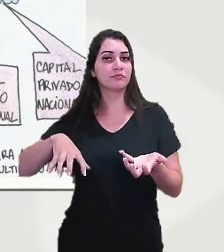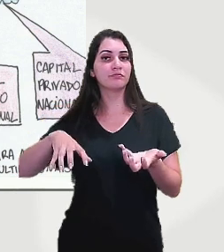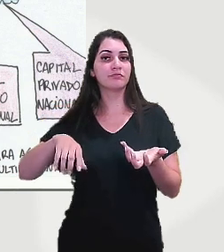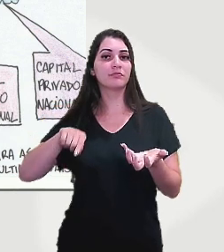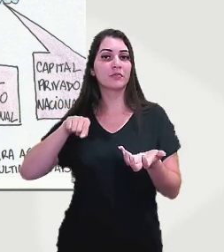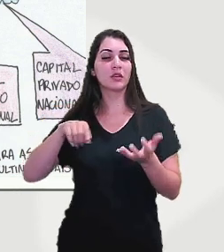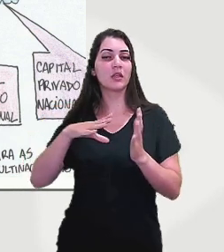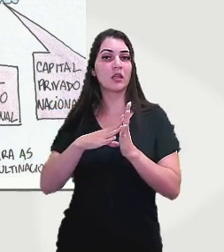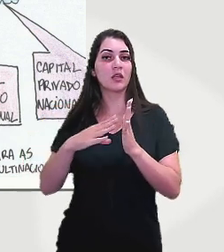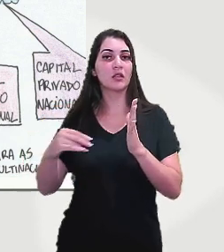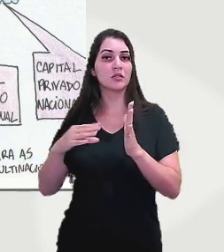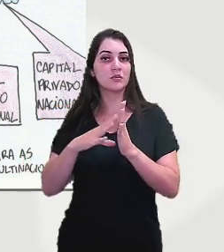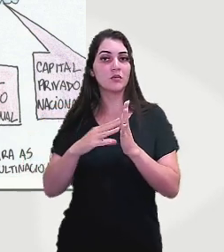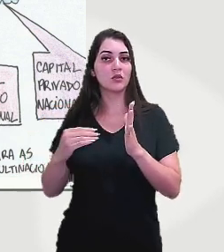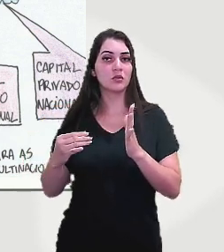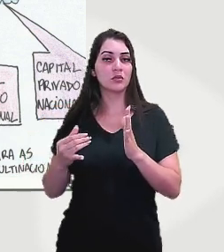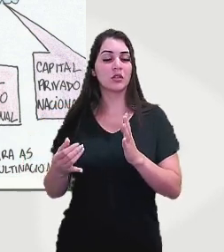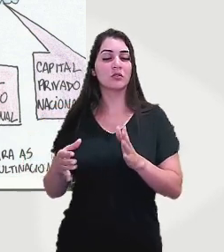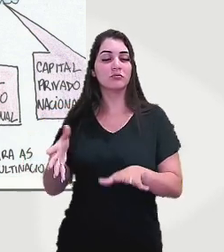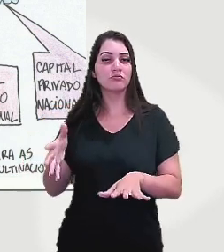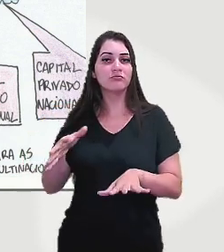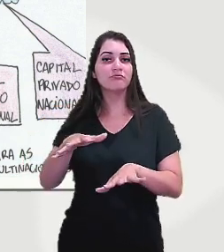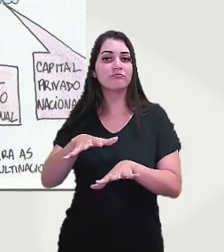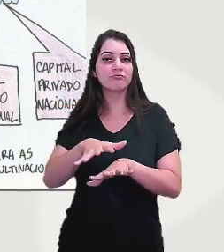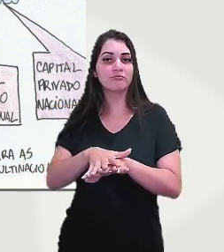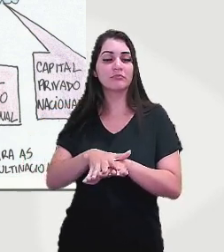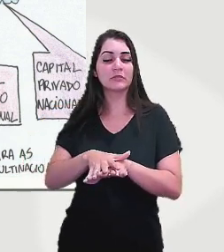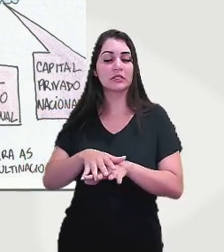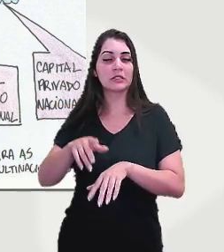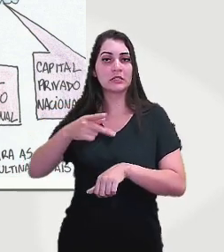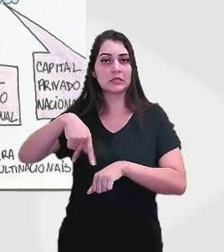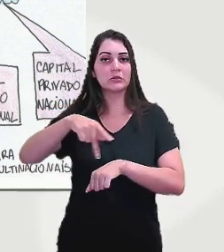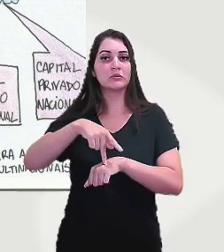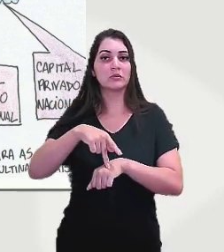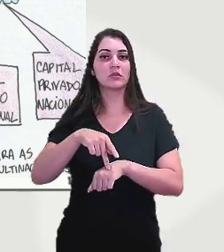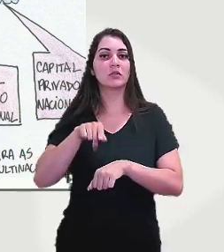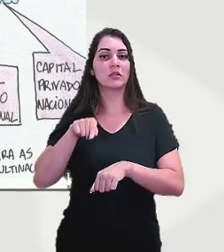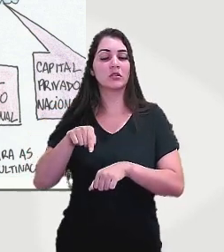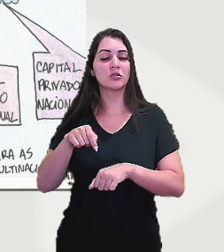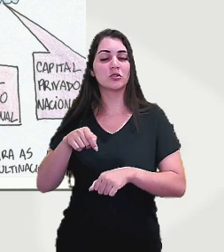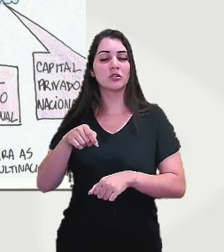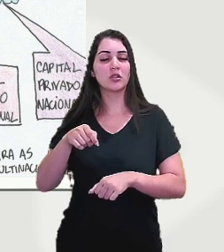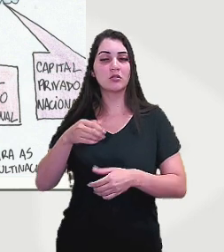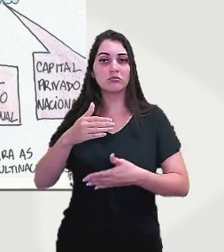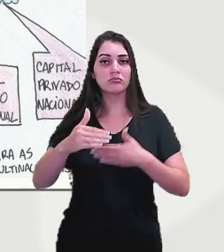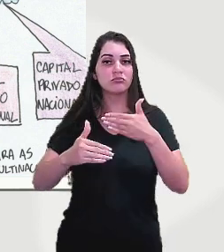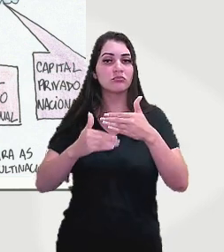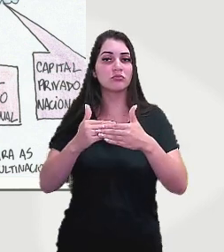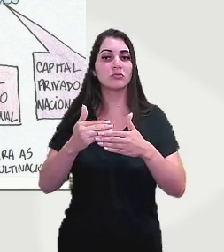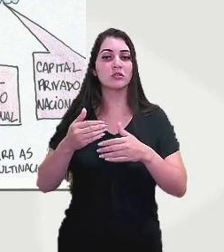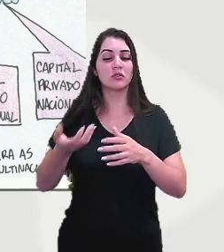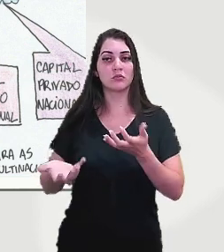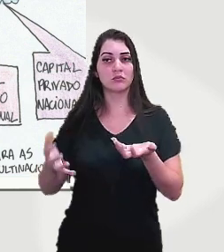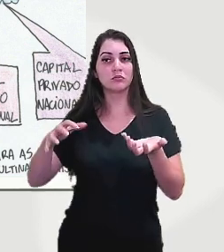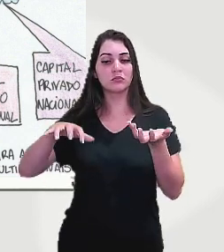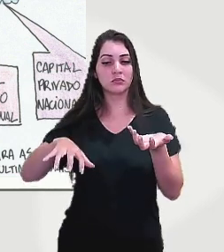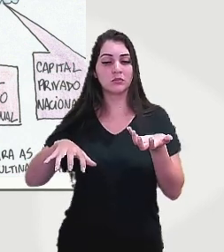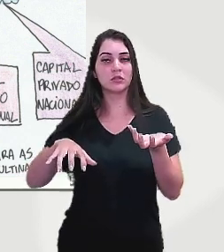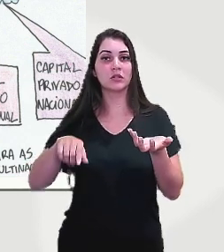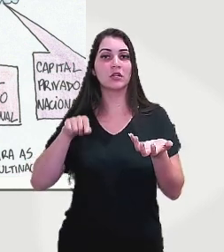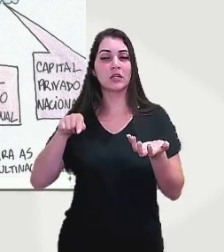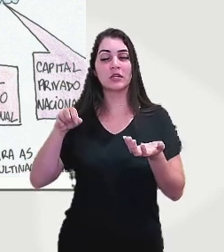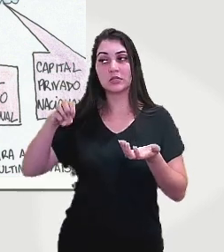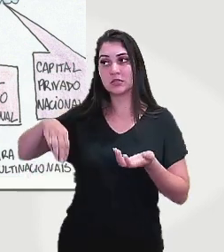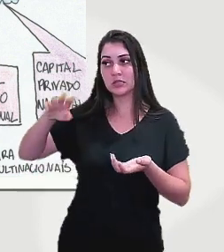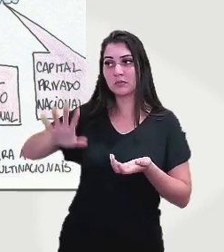esse modelo de integração nacional com a construção de Brasília, esse mapa mental também retirei da internet,